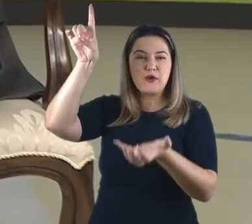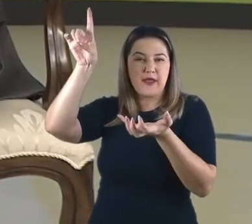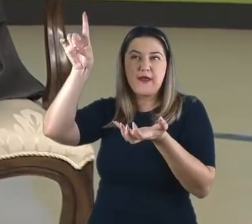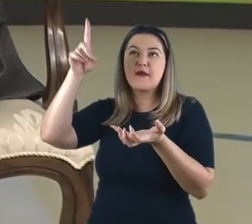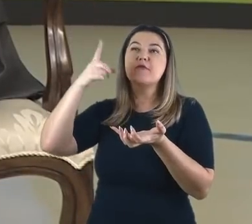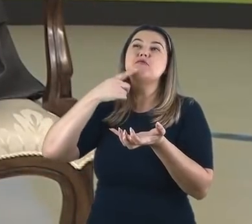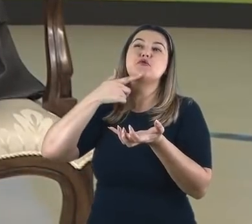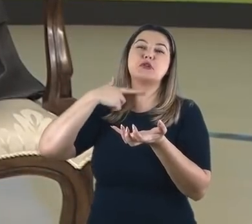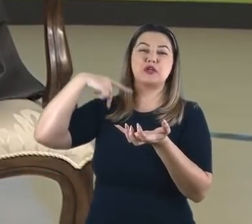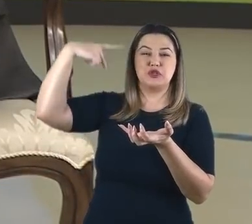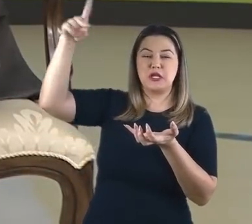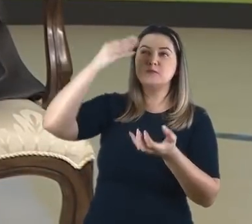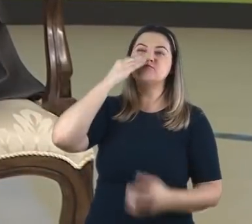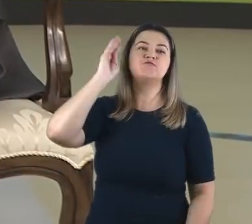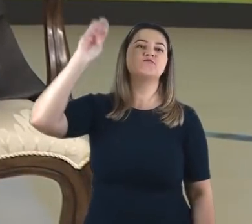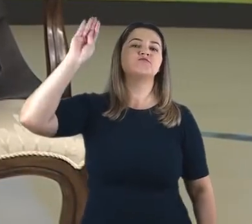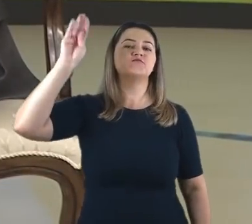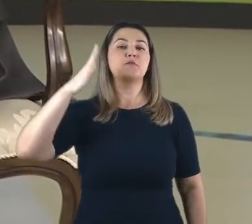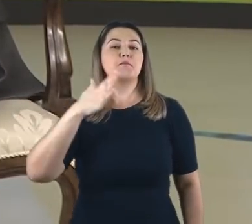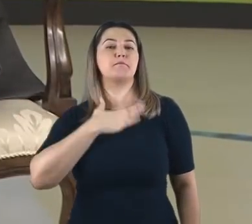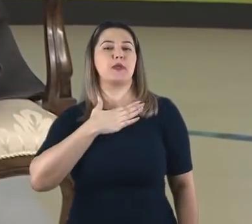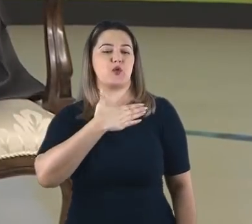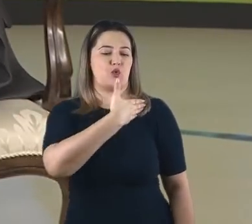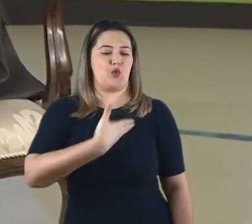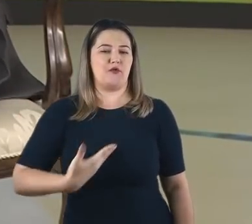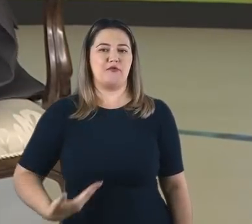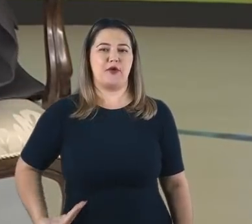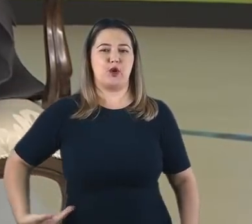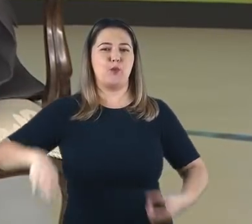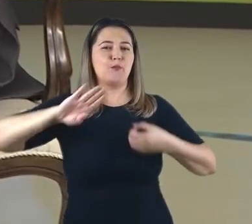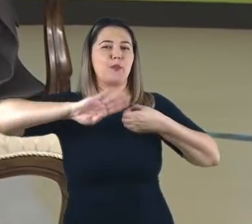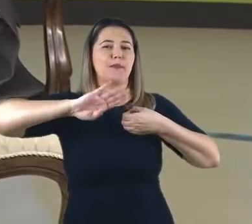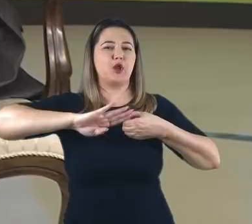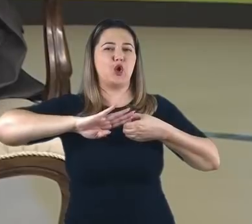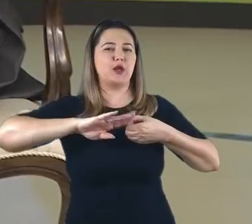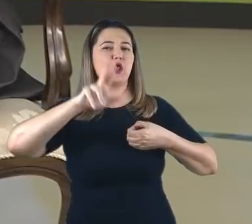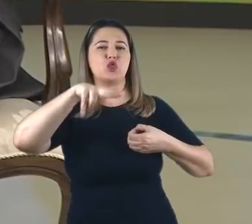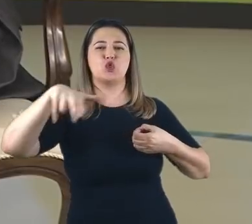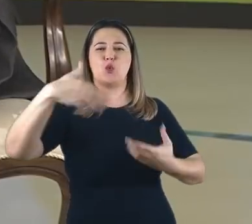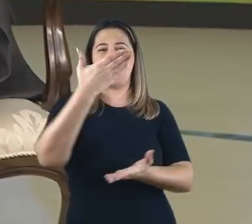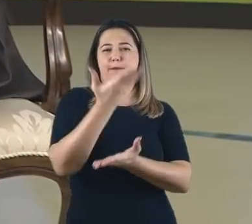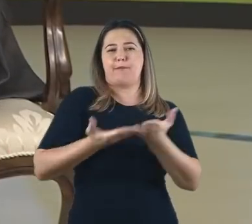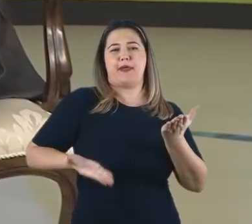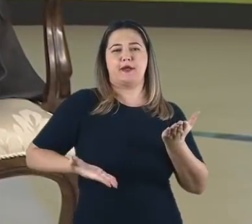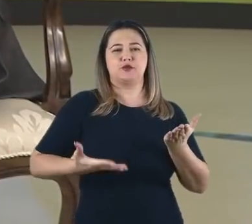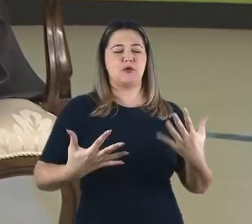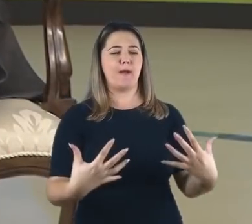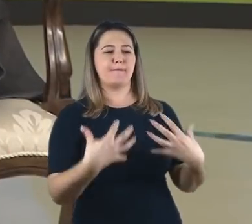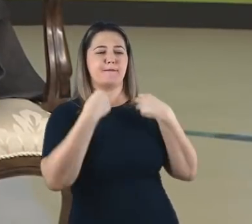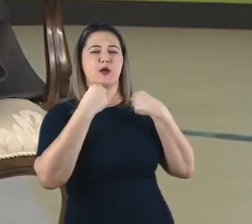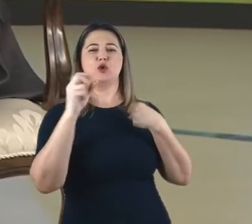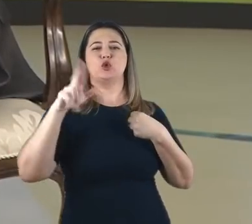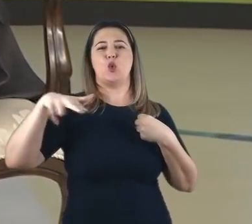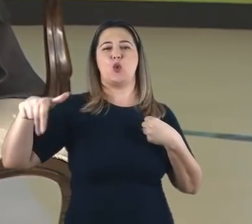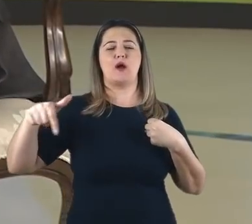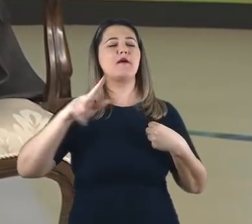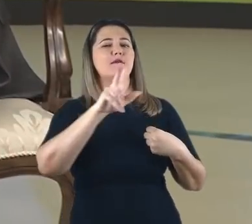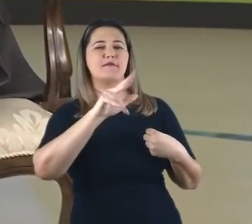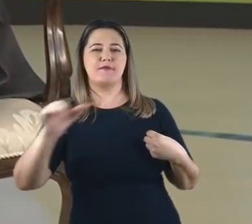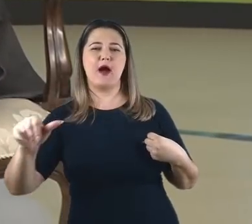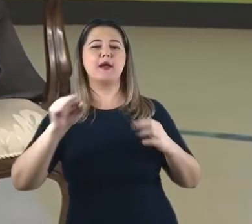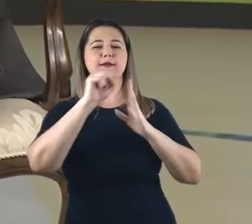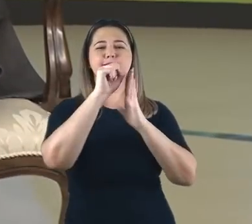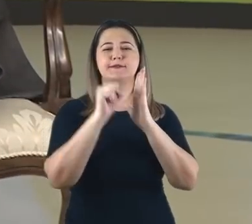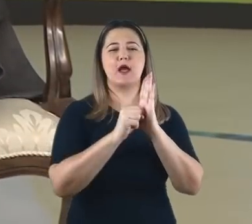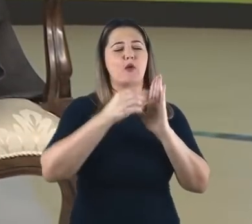céu tenha falado. O meu reino, Babilônia, não cairá para outro inimigo. Ele irá existir por todos os